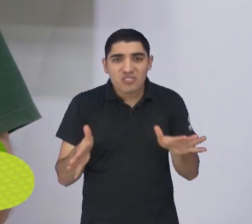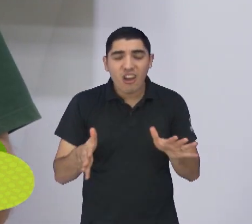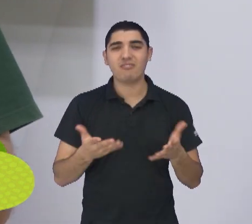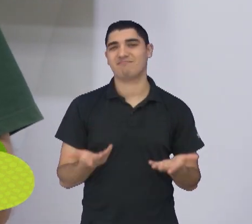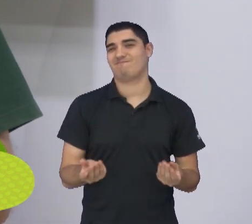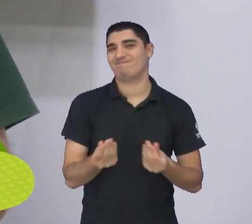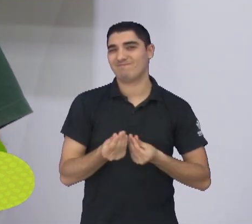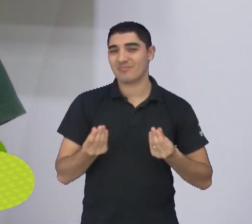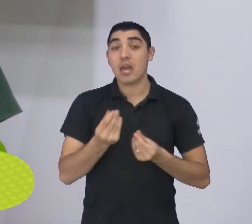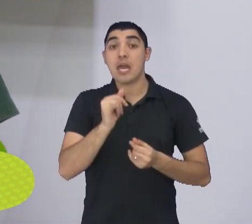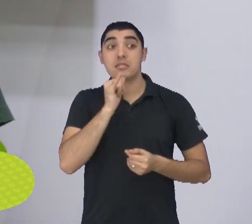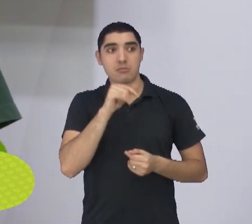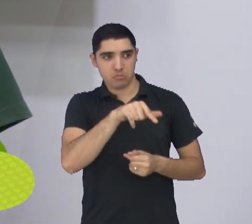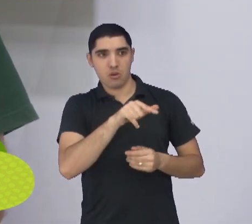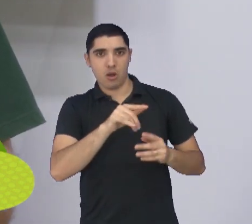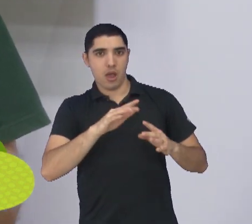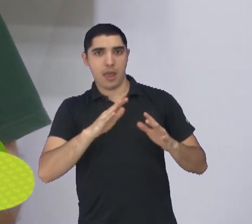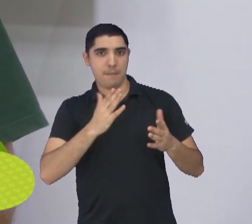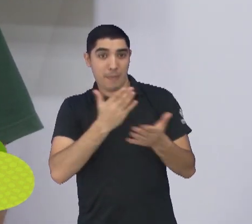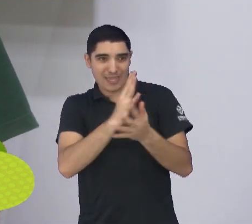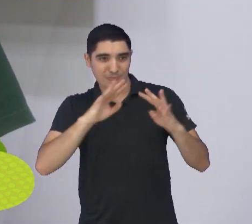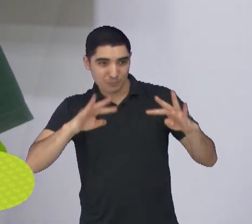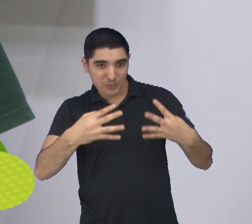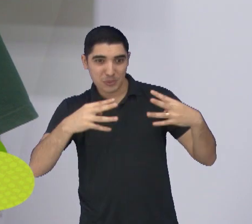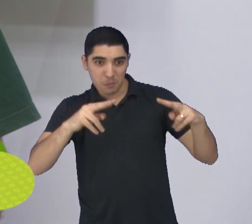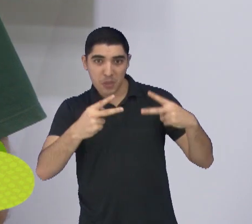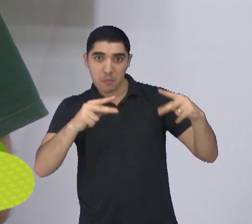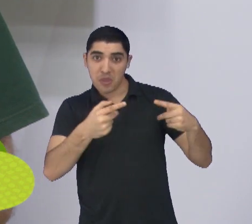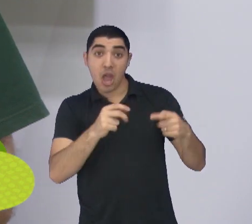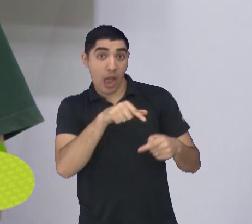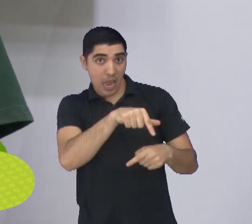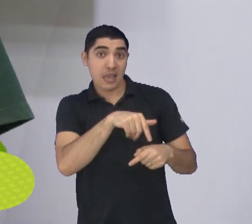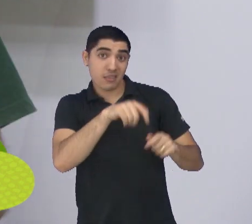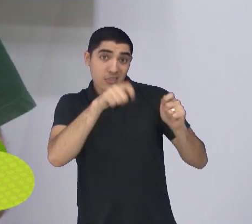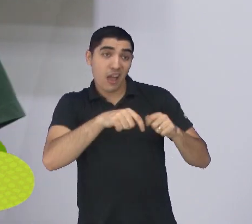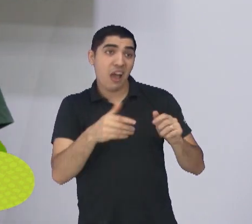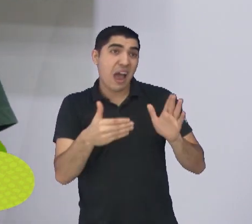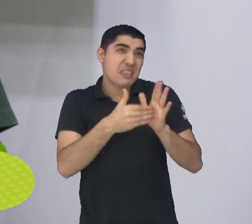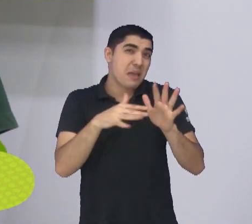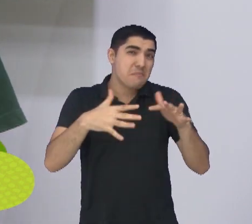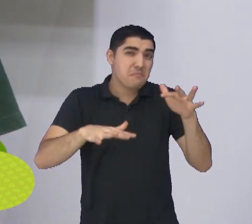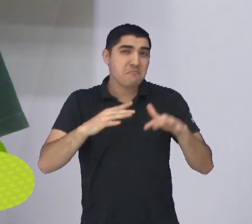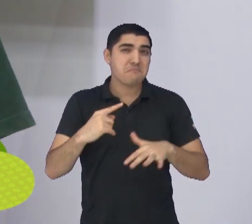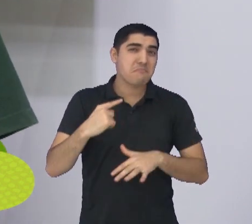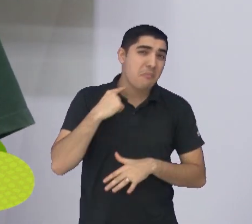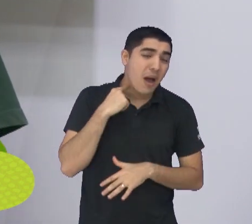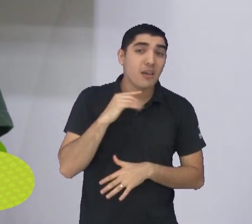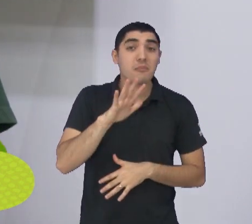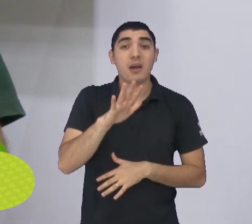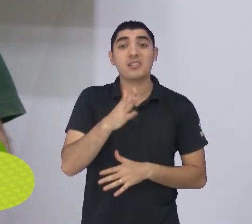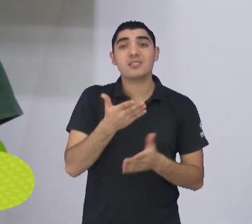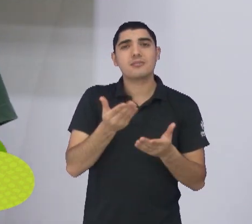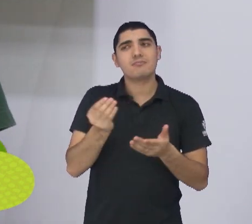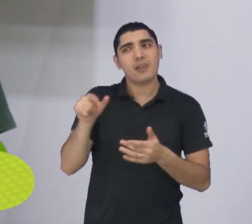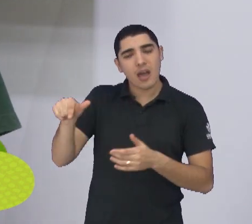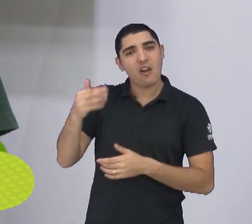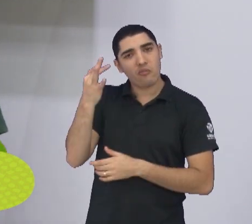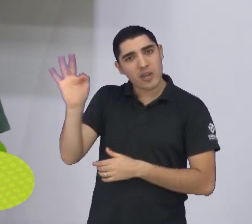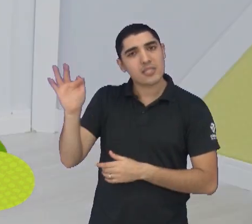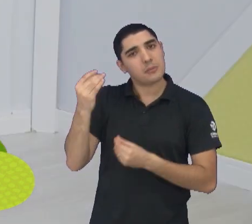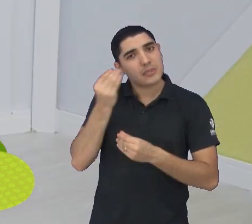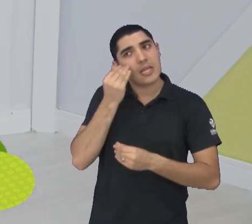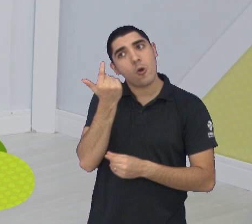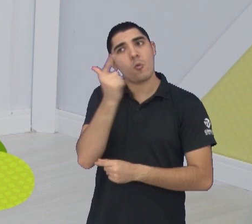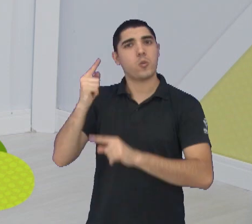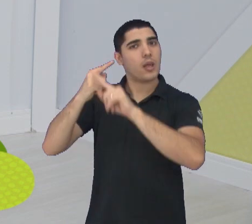vai até as quartas de final, ainda tem um respirinho, mas também não vai até muito. No máximo, maio. Então, tem que arranjar um jeito de esticar um pouquinho esse campeonato.